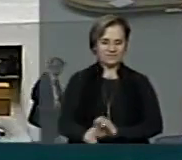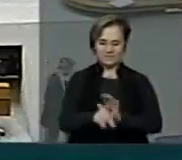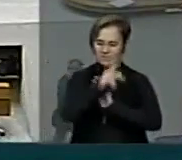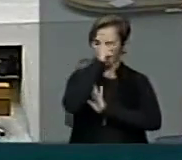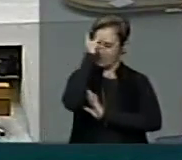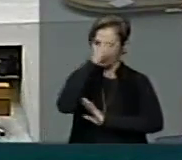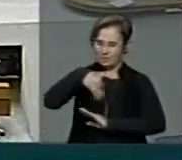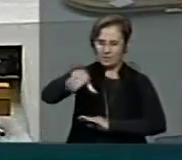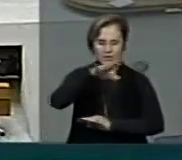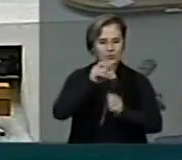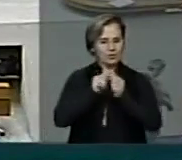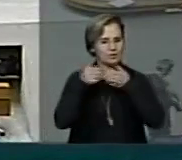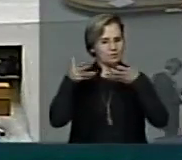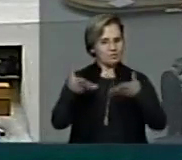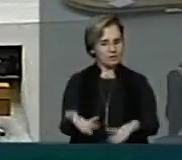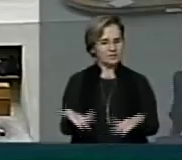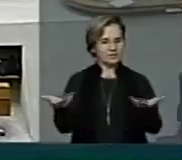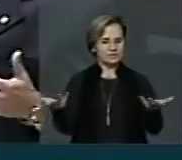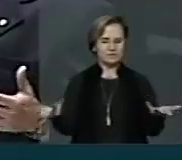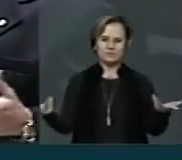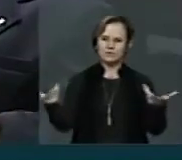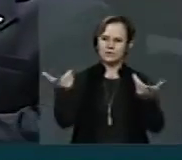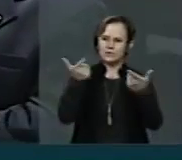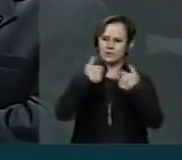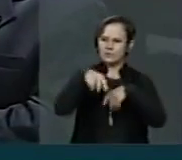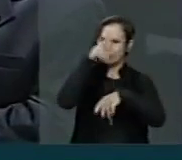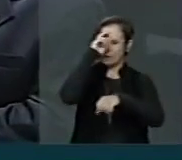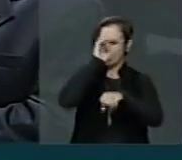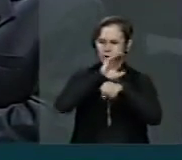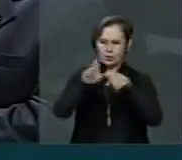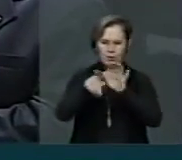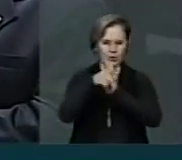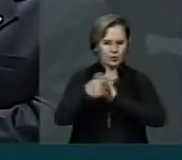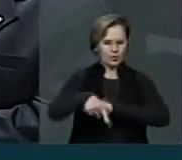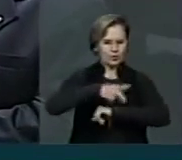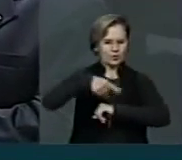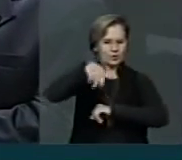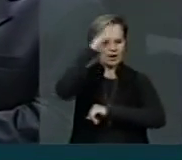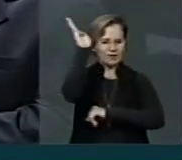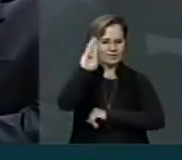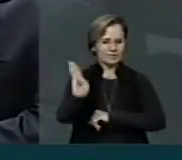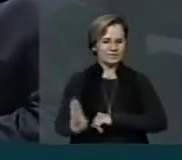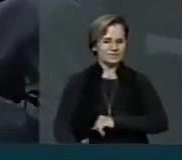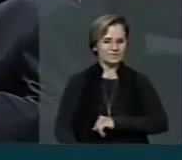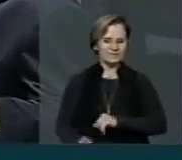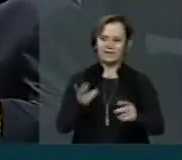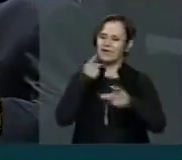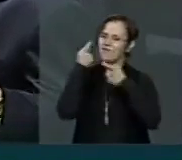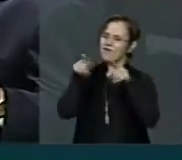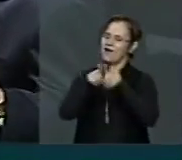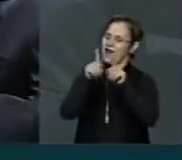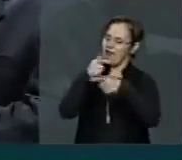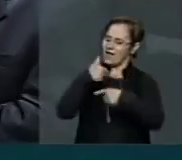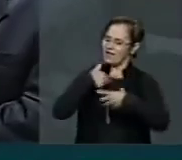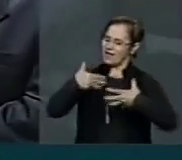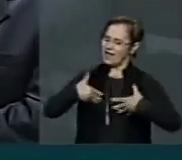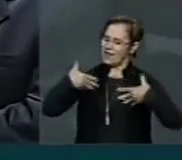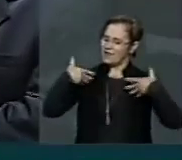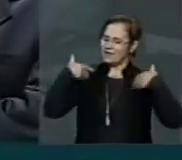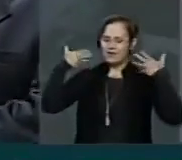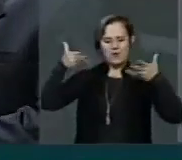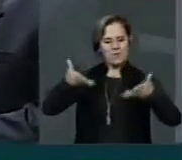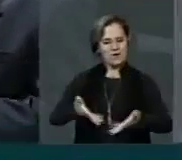que compõem esta grande força cultural em nosso país, dizer da minha alegria em poder estar